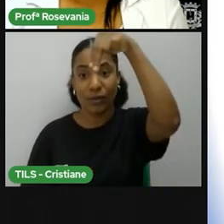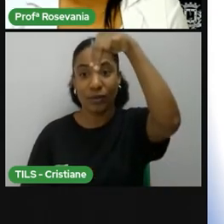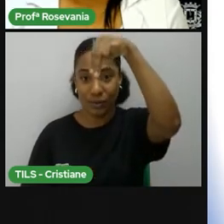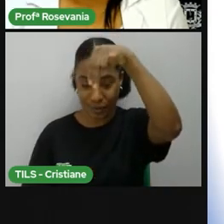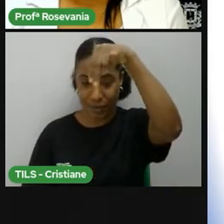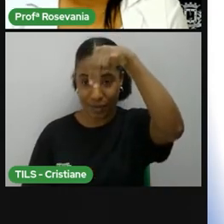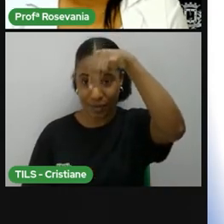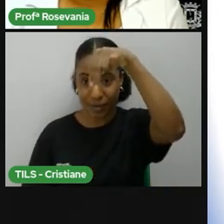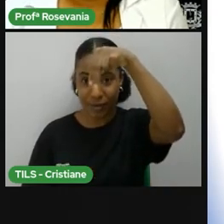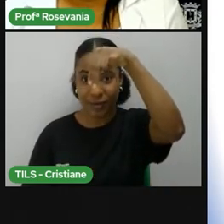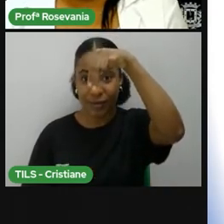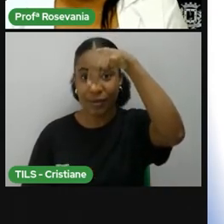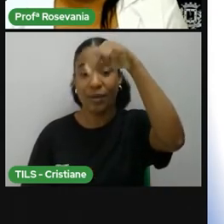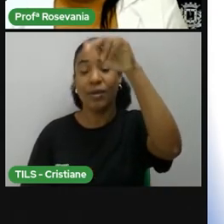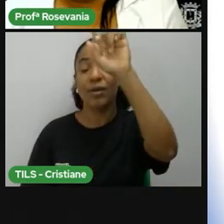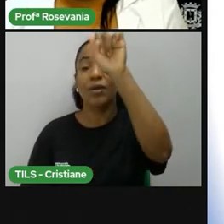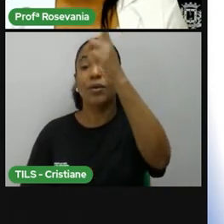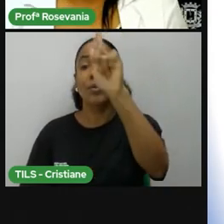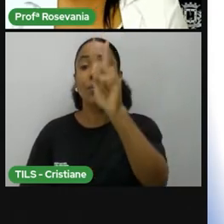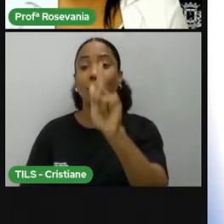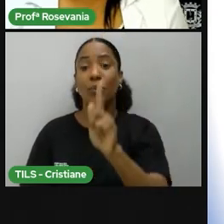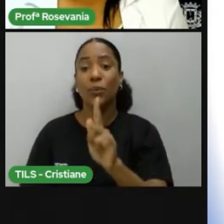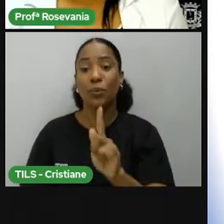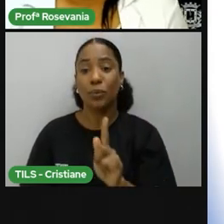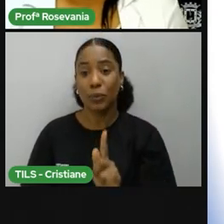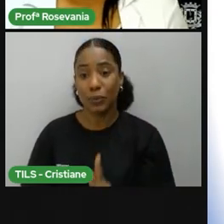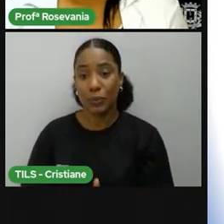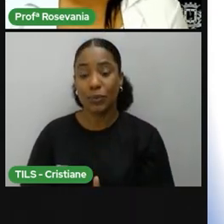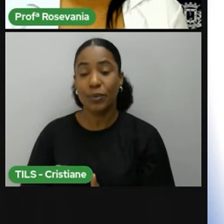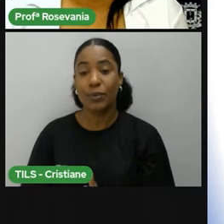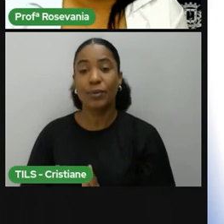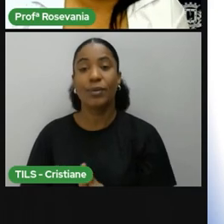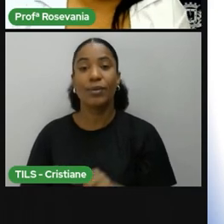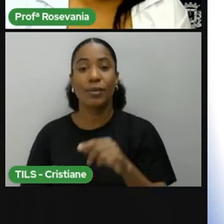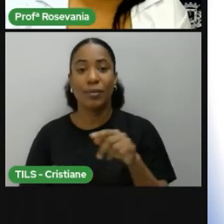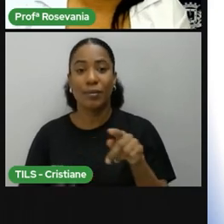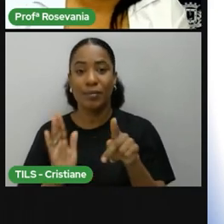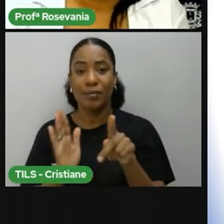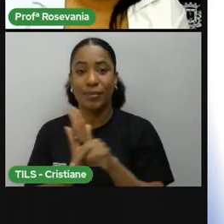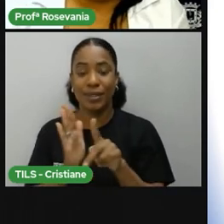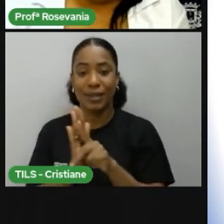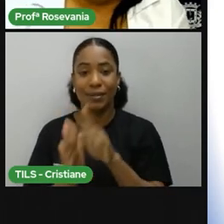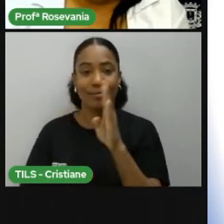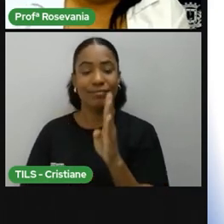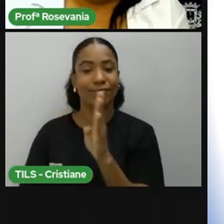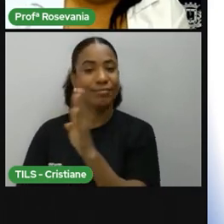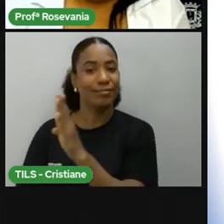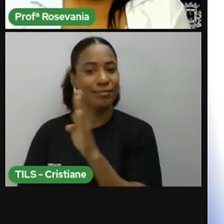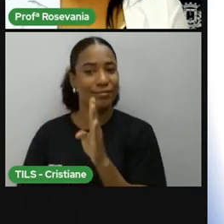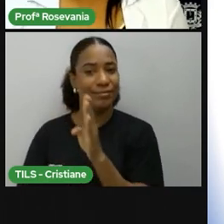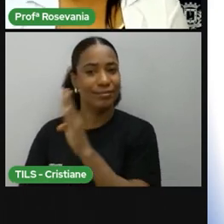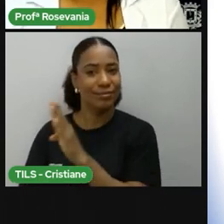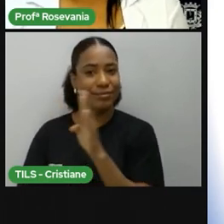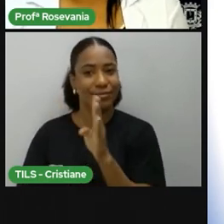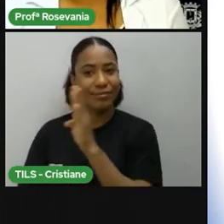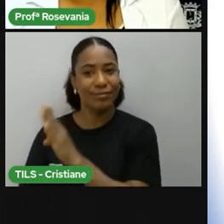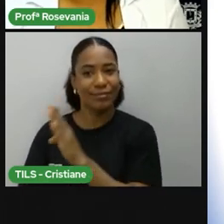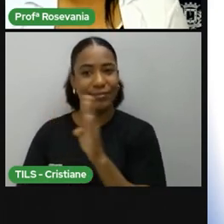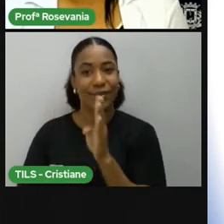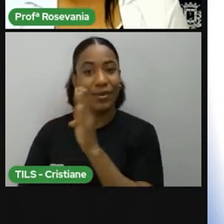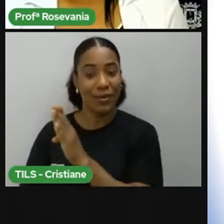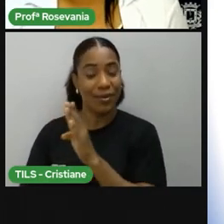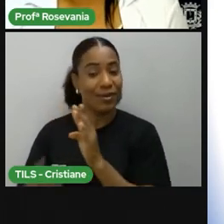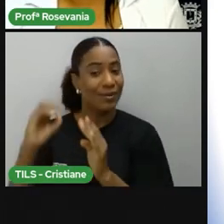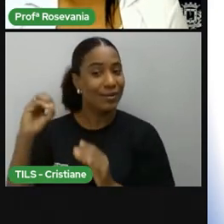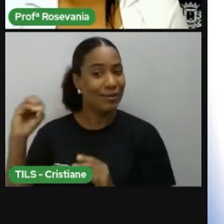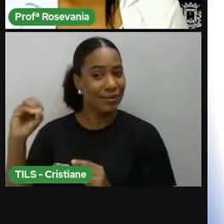relação ao meridiano de Greenwich, ele está no hemisfério ocidental. Olha como vai mudar agora